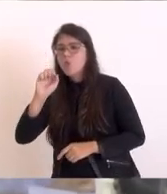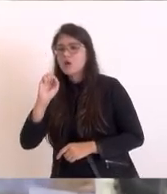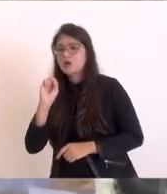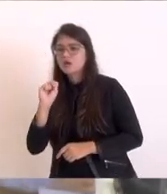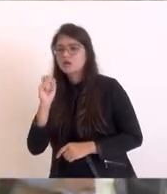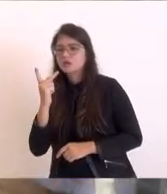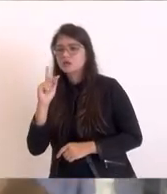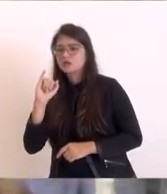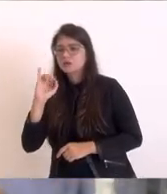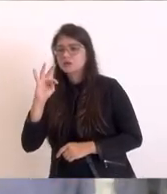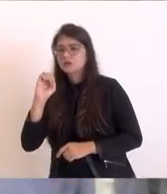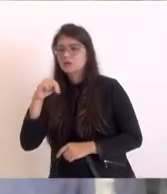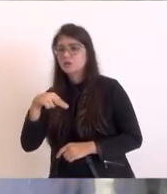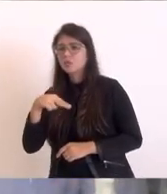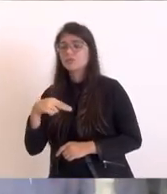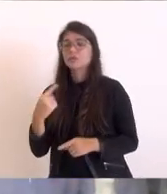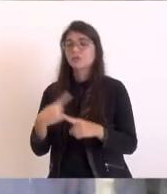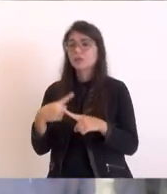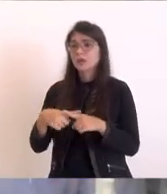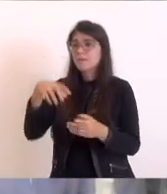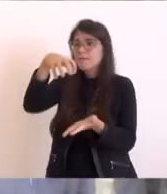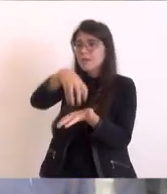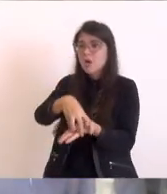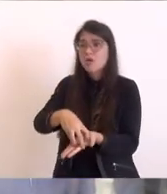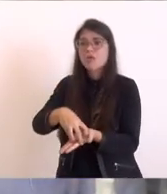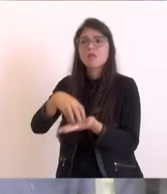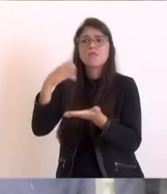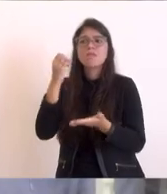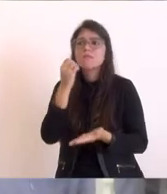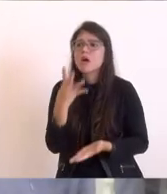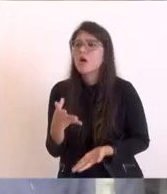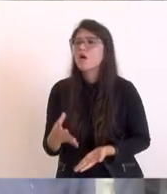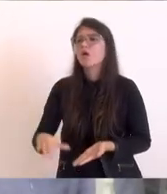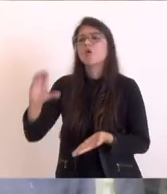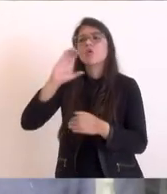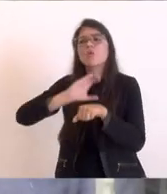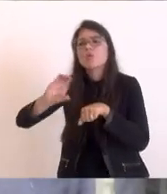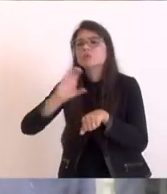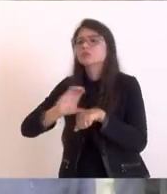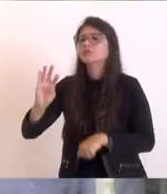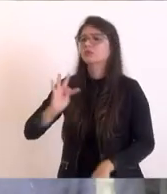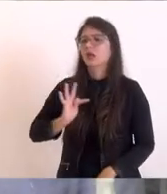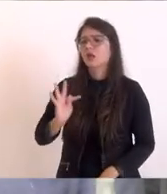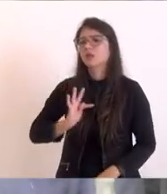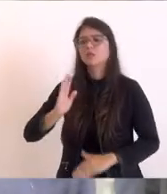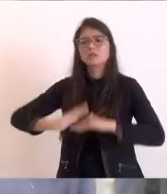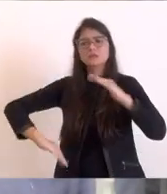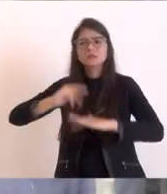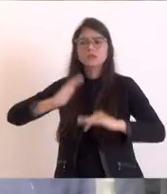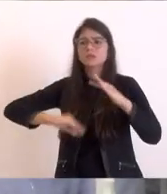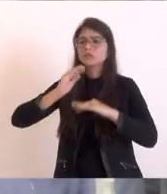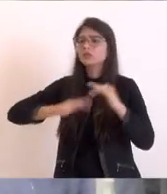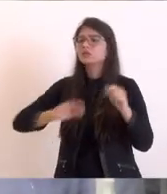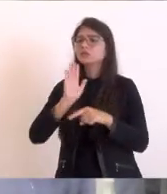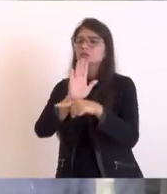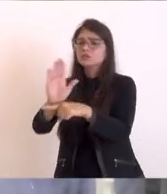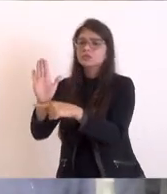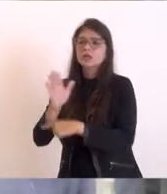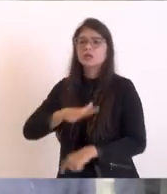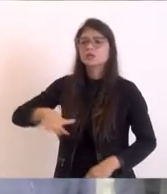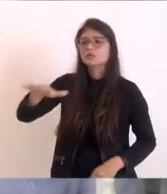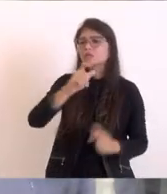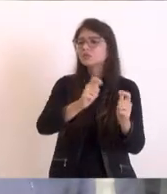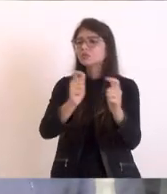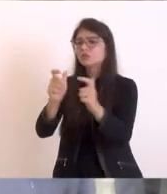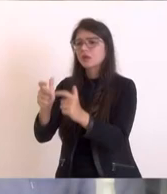polo industrial enorme, com a vocação para trazer cursos técnicos, profissionalizantes, para ajudar aquela localidade. Sabino,